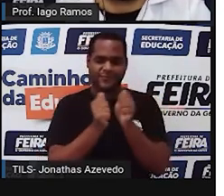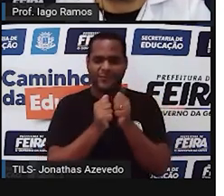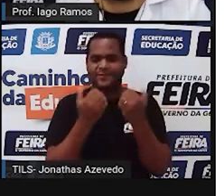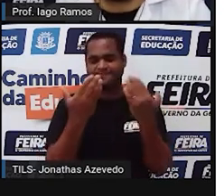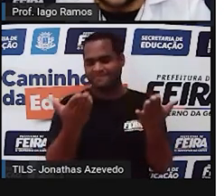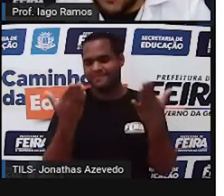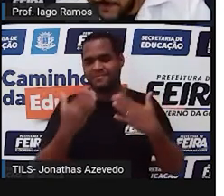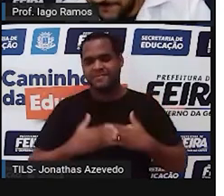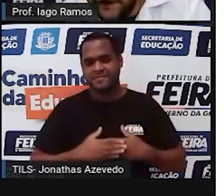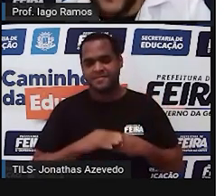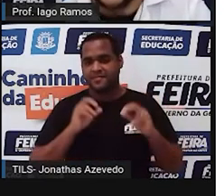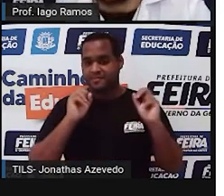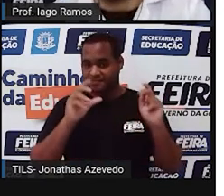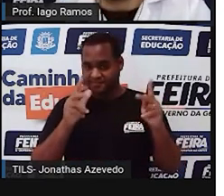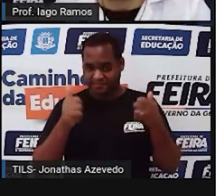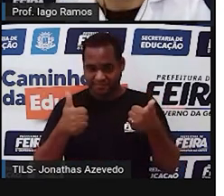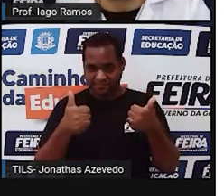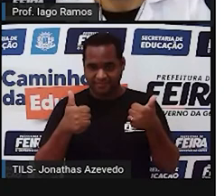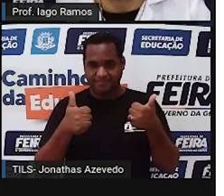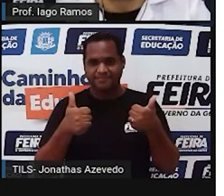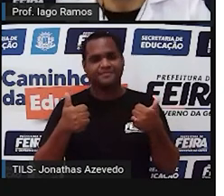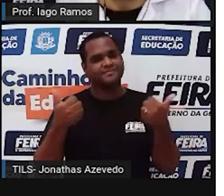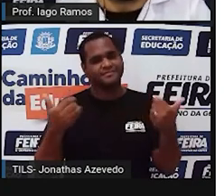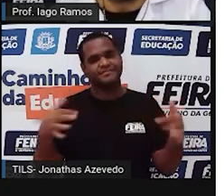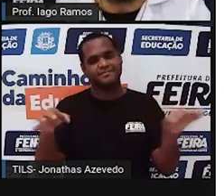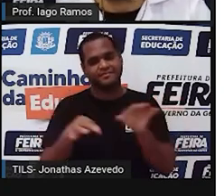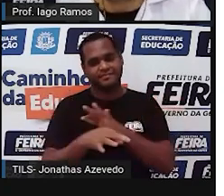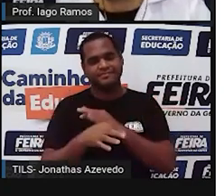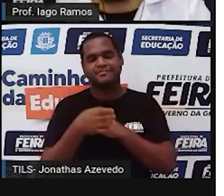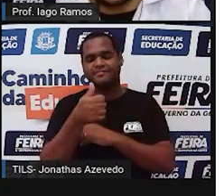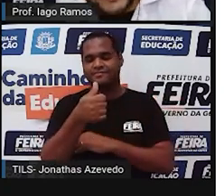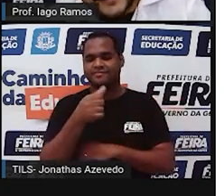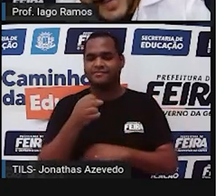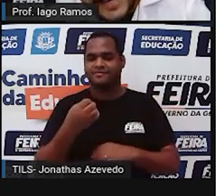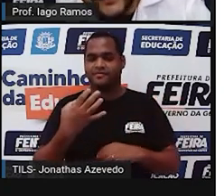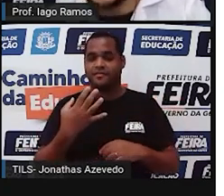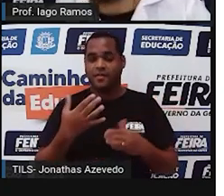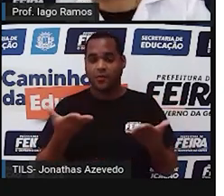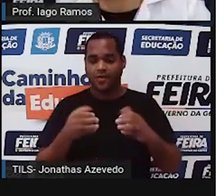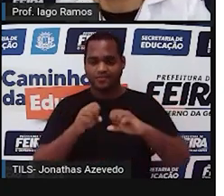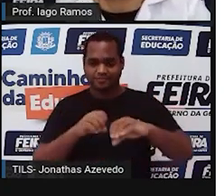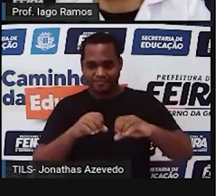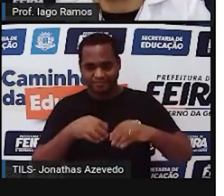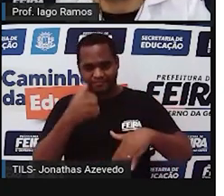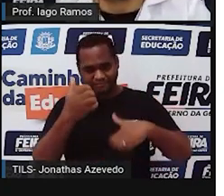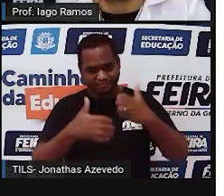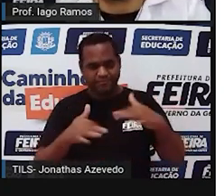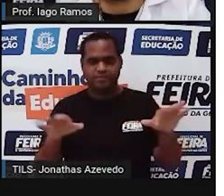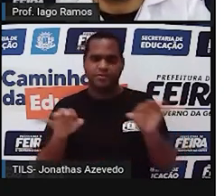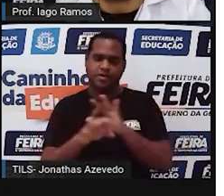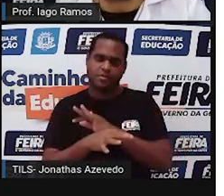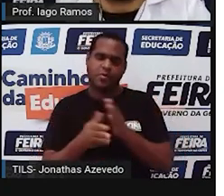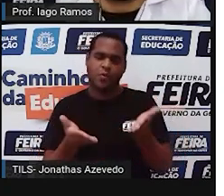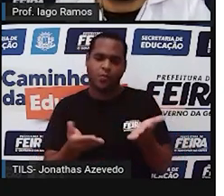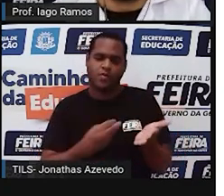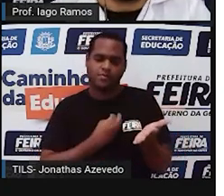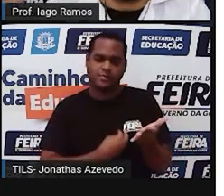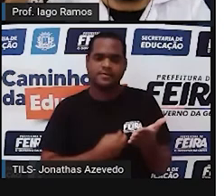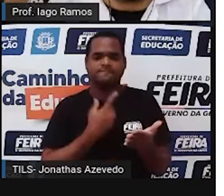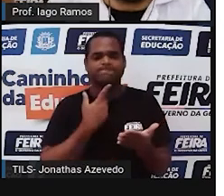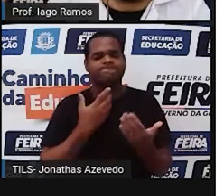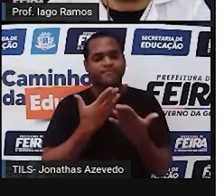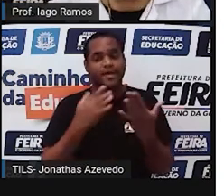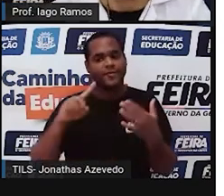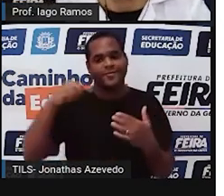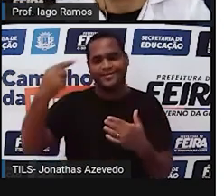outro lado tá bom? Bom, então é isso aí né? Nessa aula a gente vai ficar por aqui tá bom? Desejando a